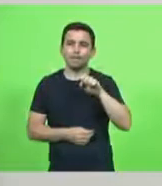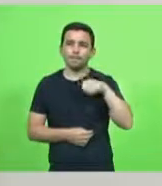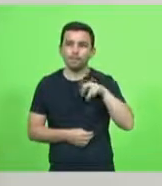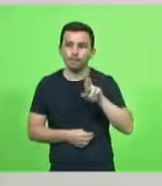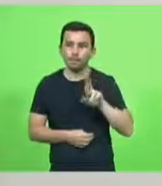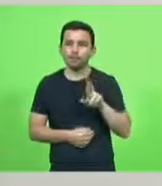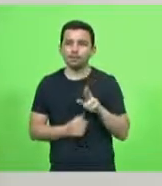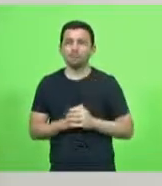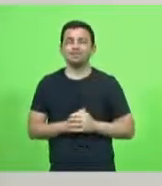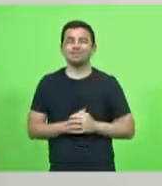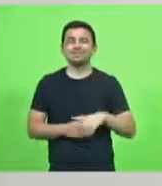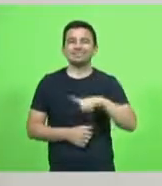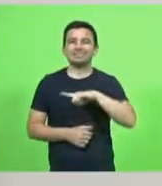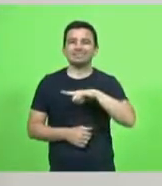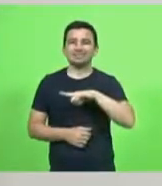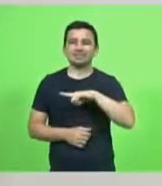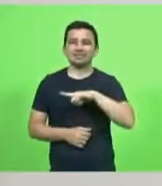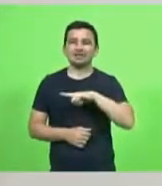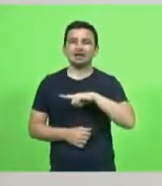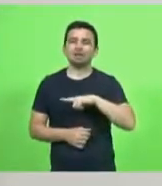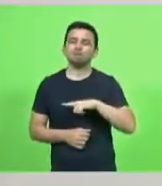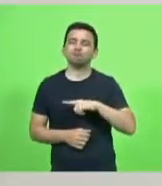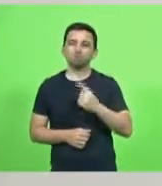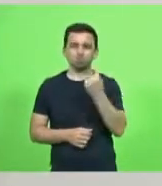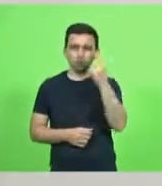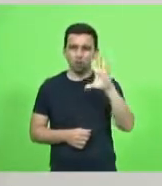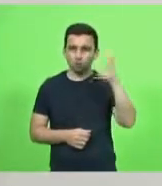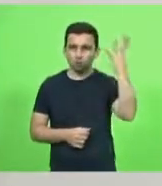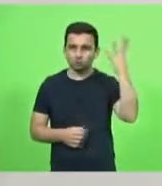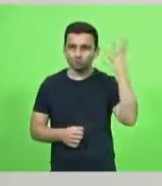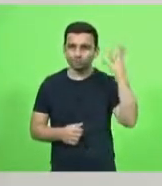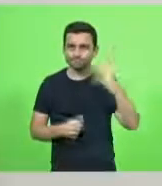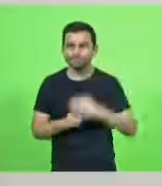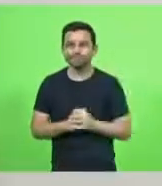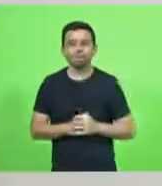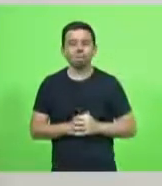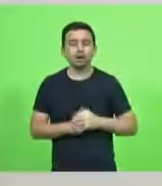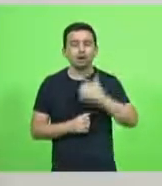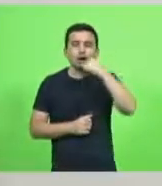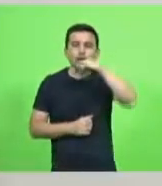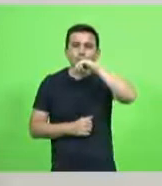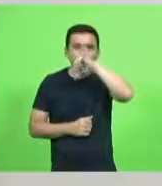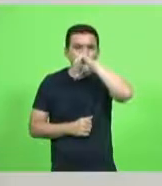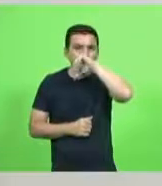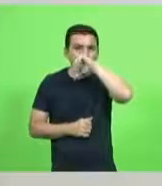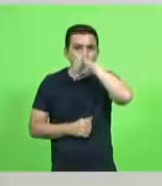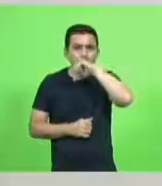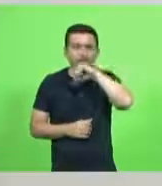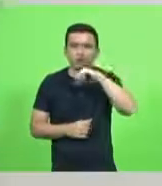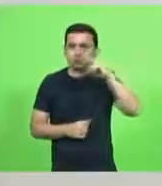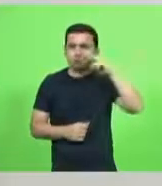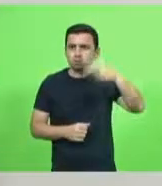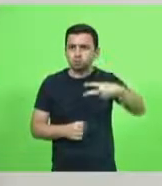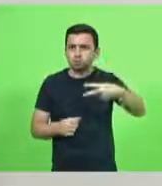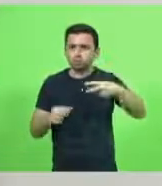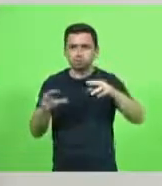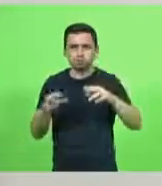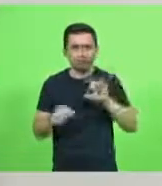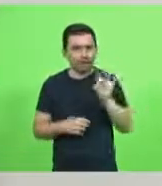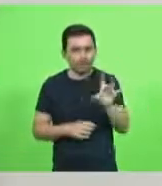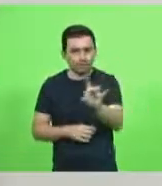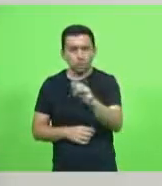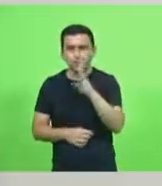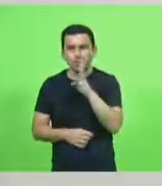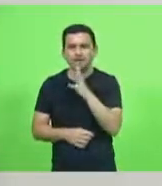coisa presidente que tinha um negócio assim incrível mamãe não deixou de reconhecer ninguém mamãe conhecia todo mundo